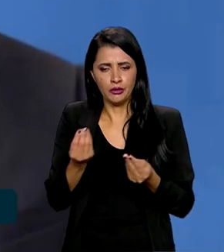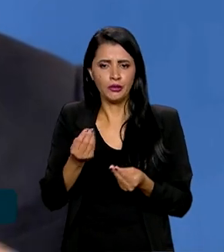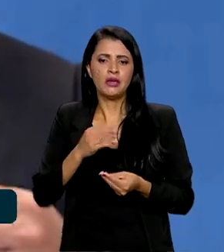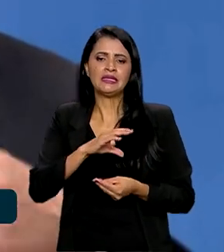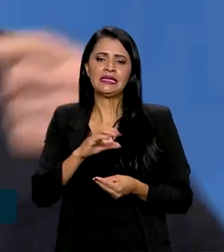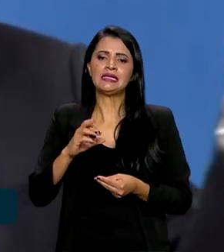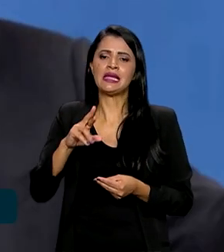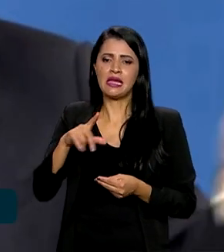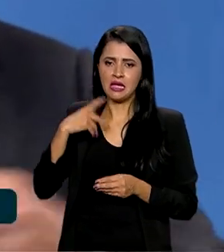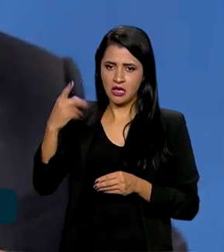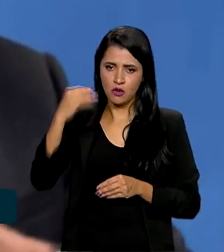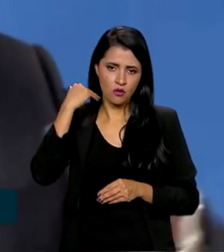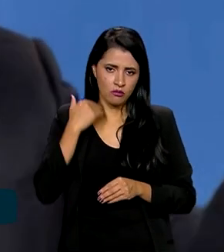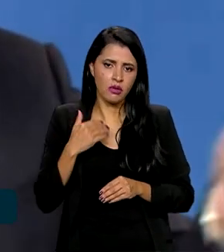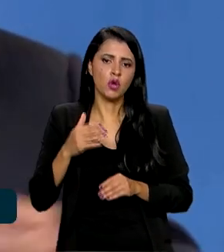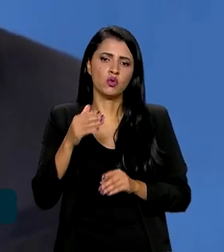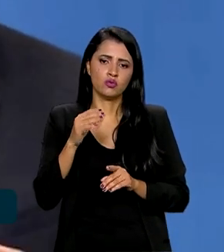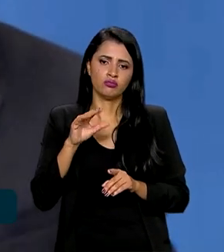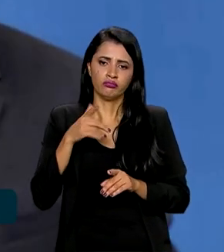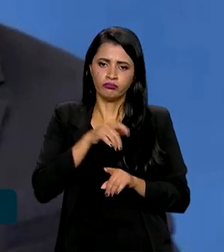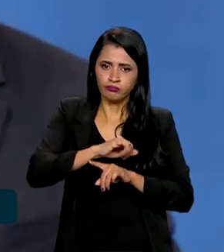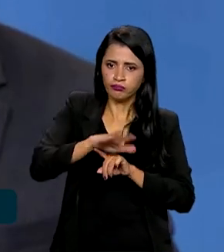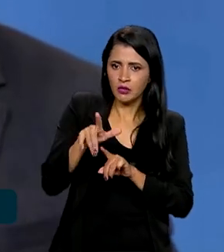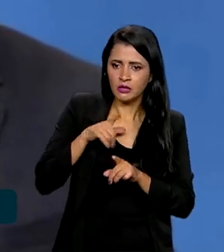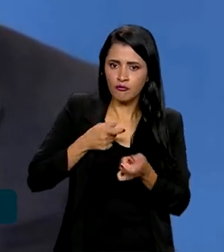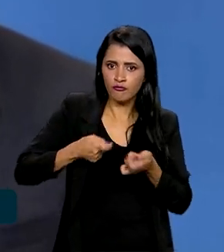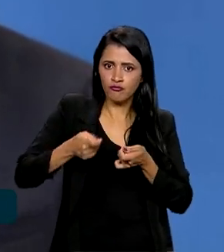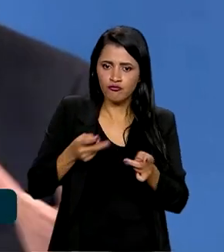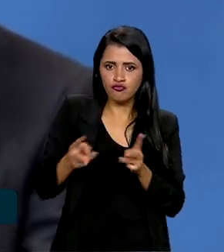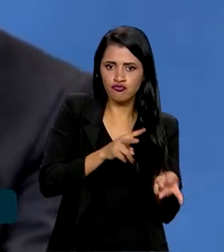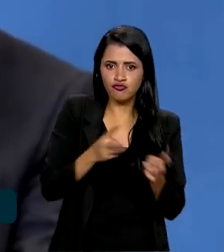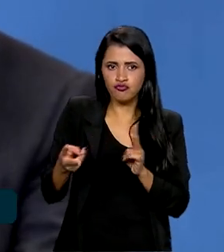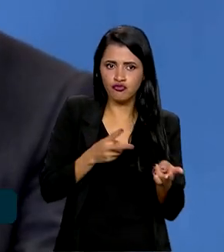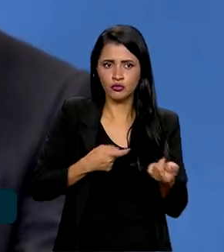conta que os bancos centrais é a que fazem o fluxo do dinheiro de comércio exterior. Isso pode ser modernizado. Muito obrigado.